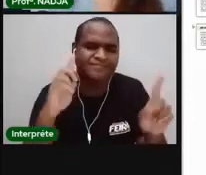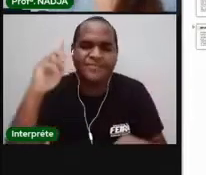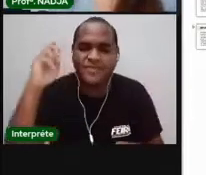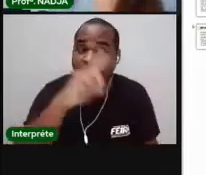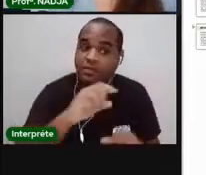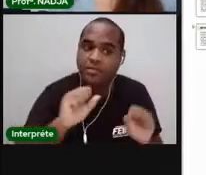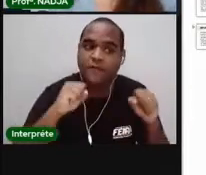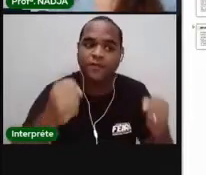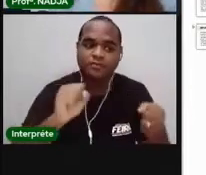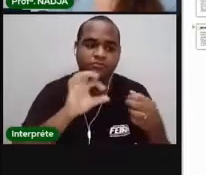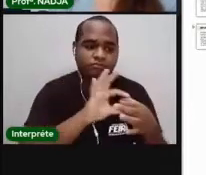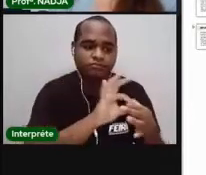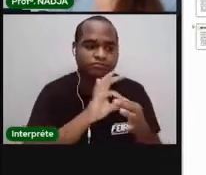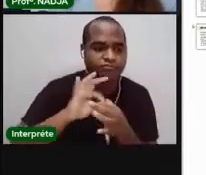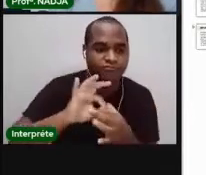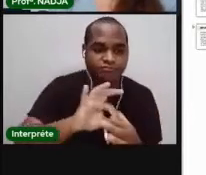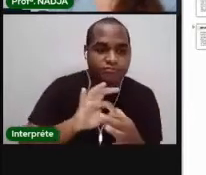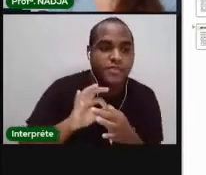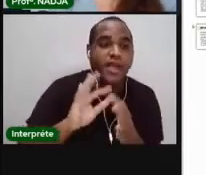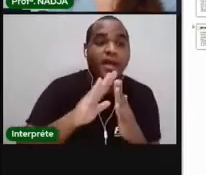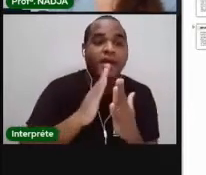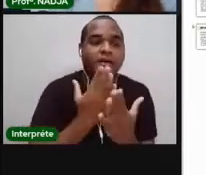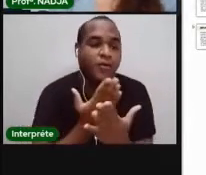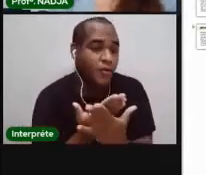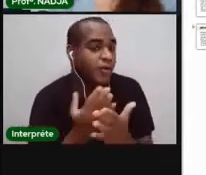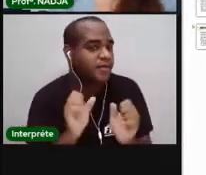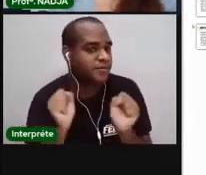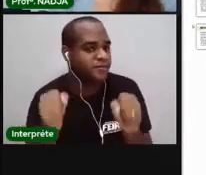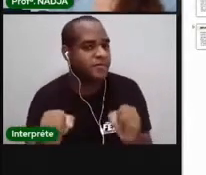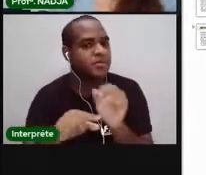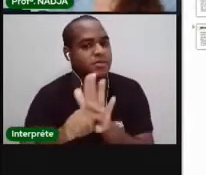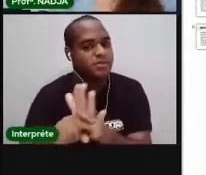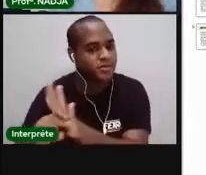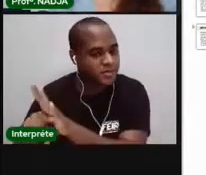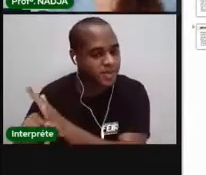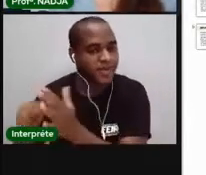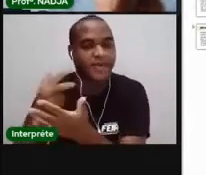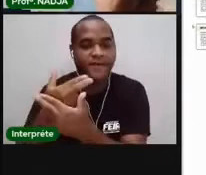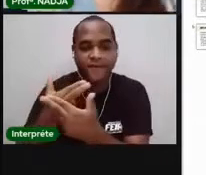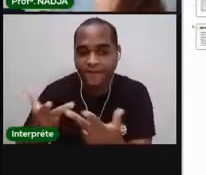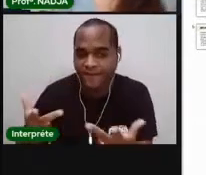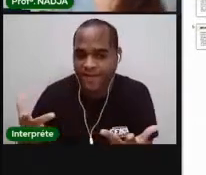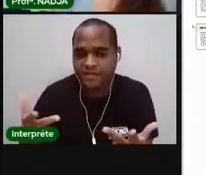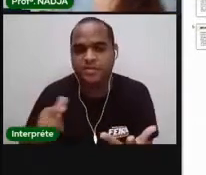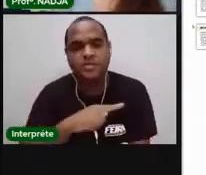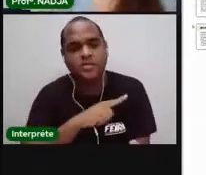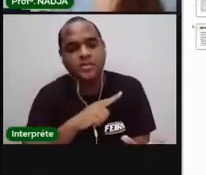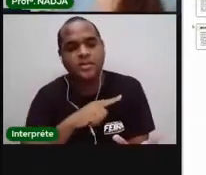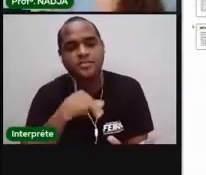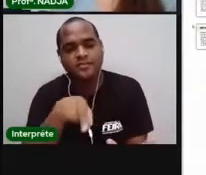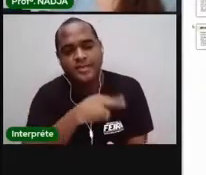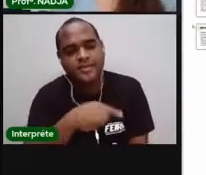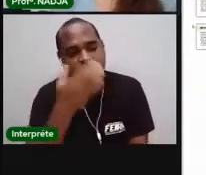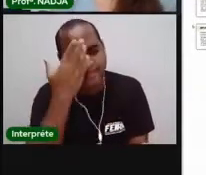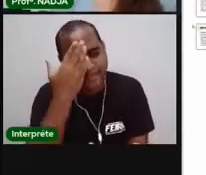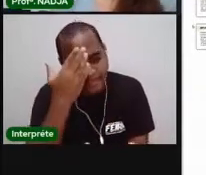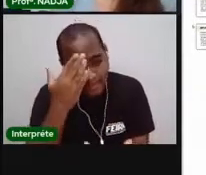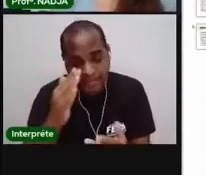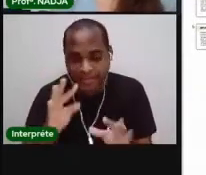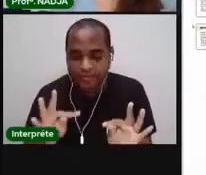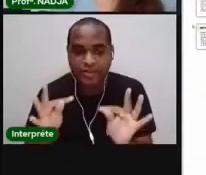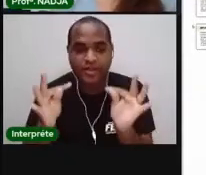conseguir. A escola está fazendo o possível para garantir ferramentas. Mas vocês sabem que lidando com